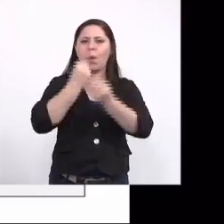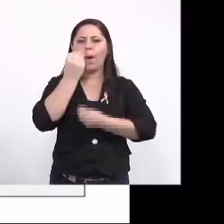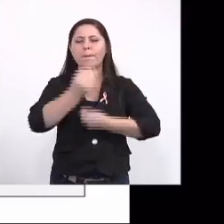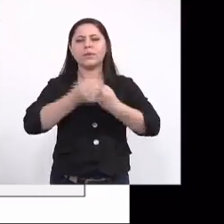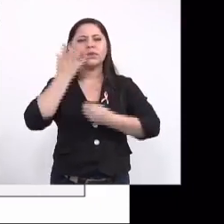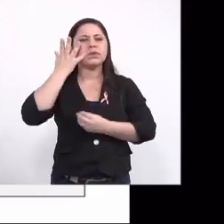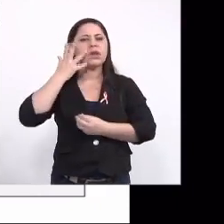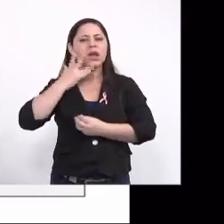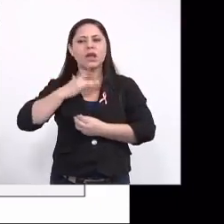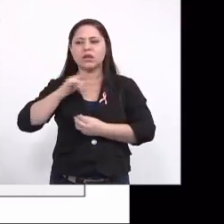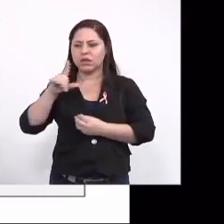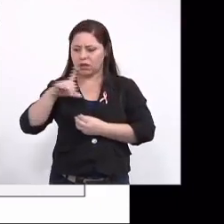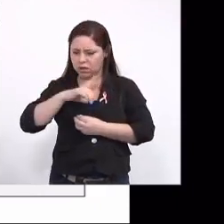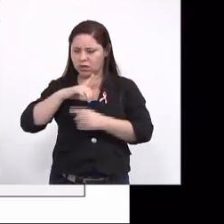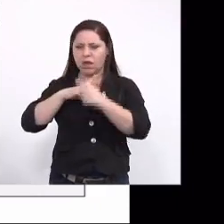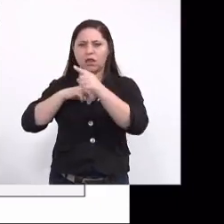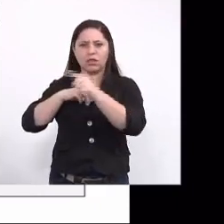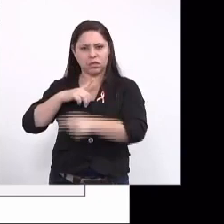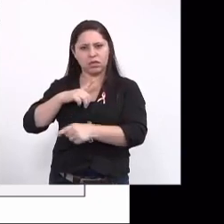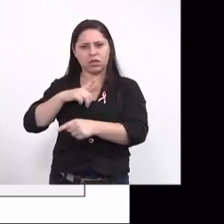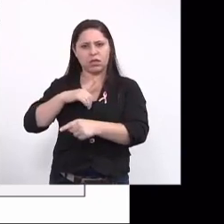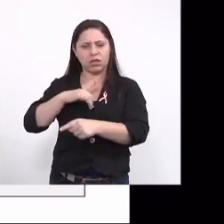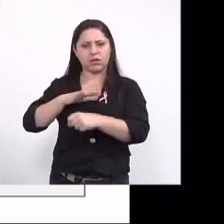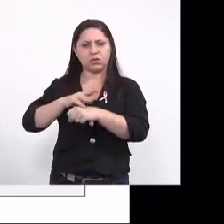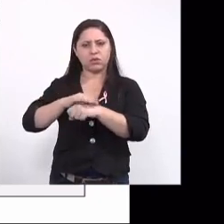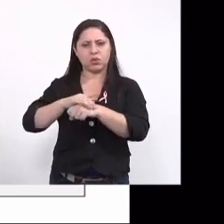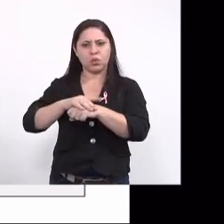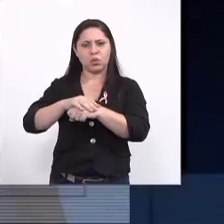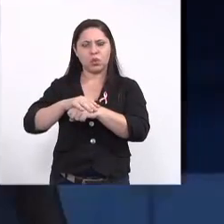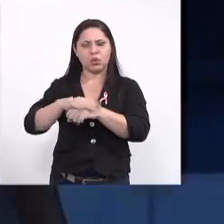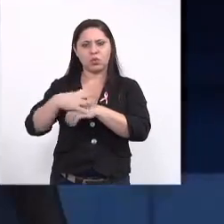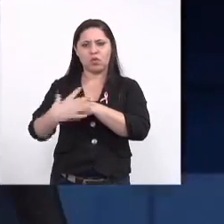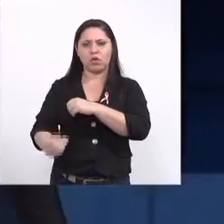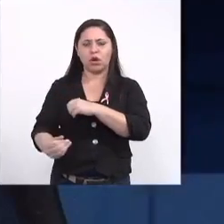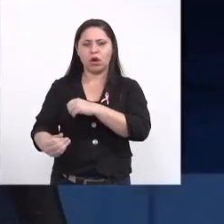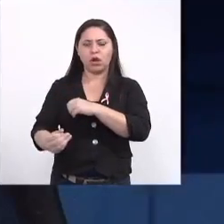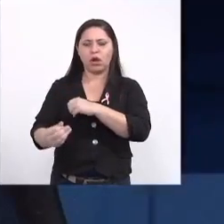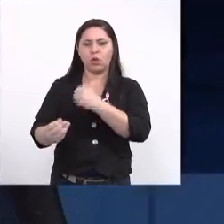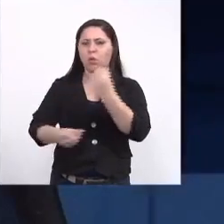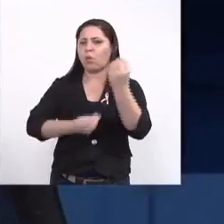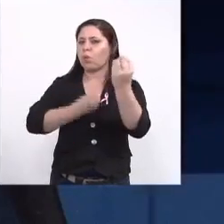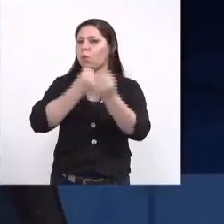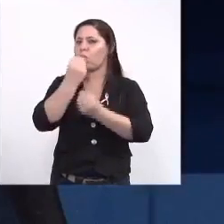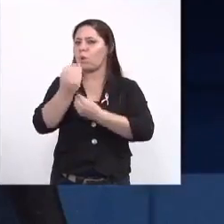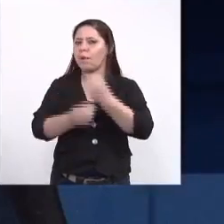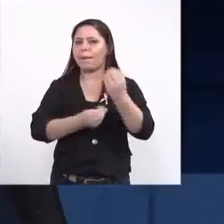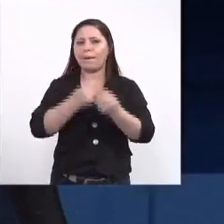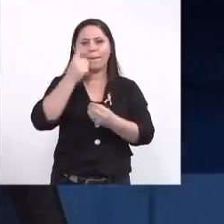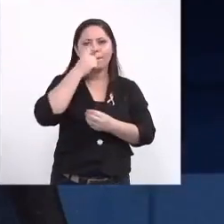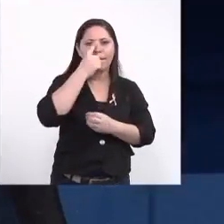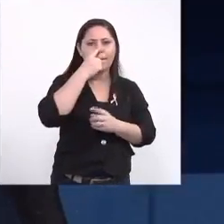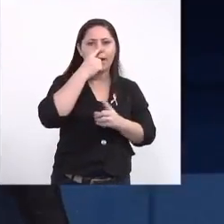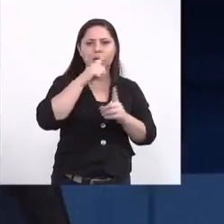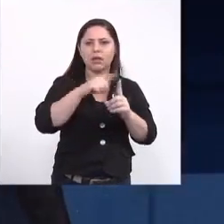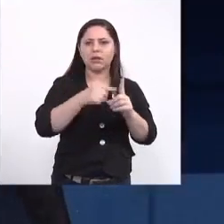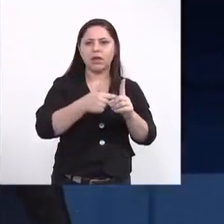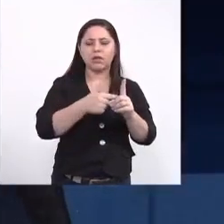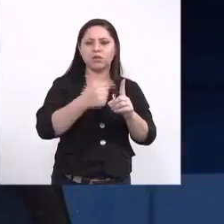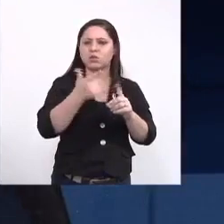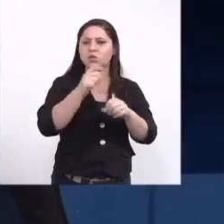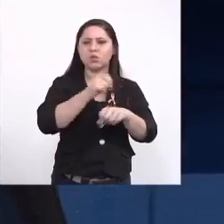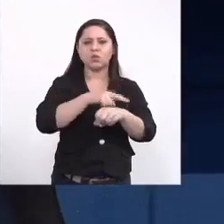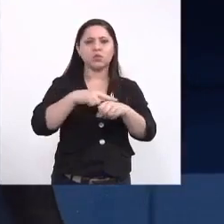criança foi notificada, a criança adquiriu provavelmente a infecção da mãe, e a mãe não foi notificada.